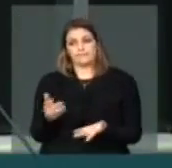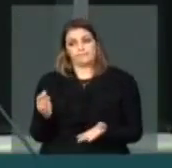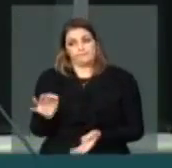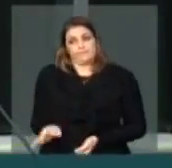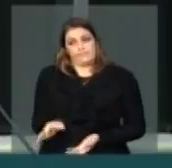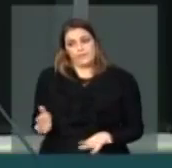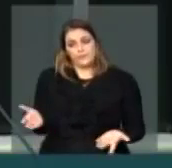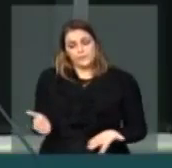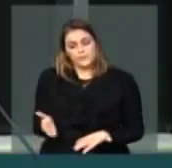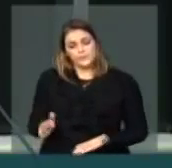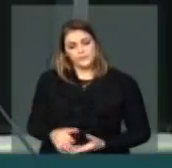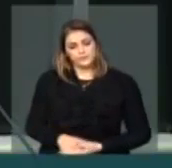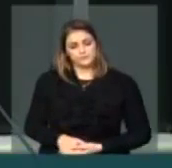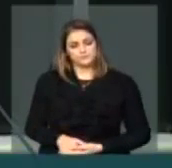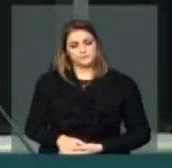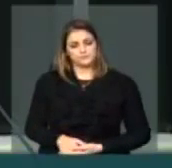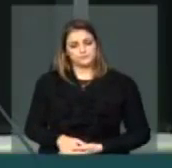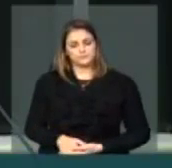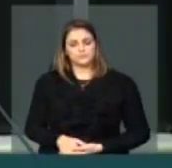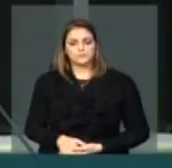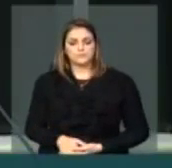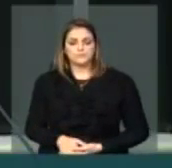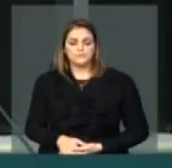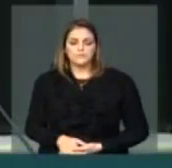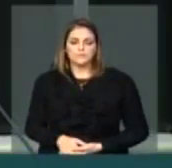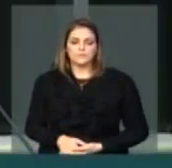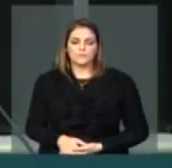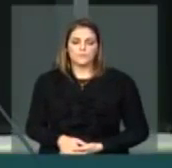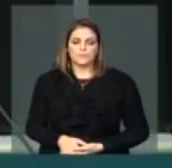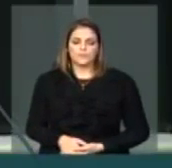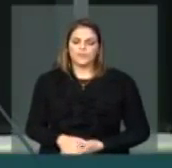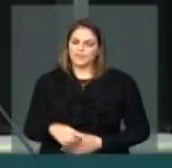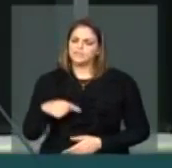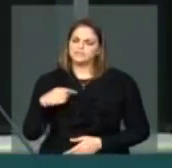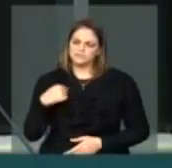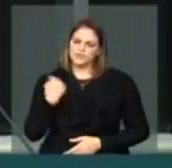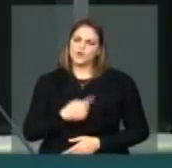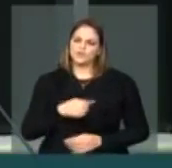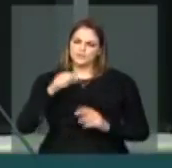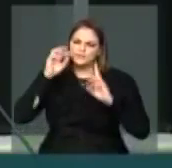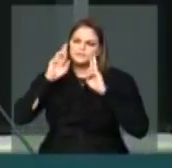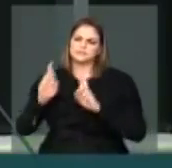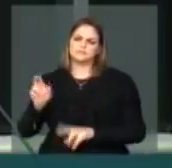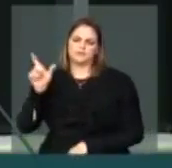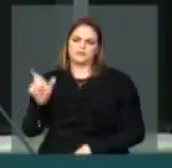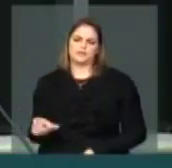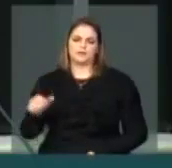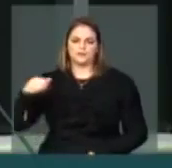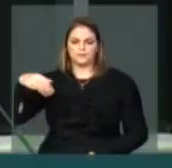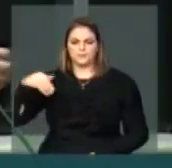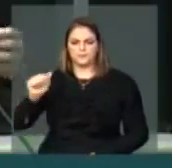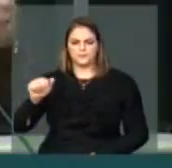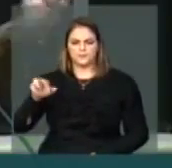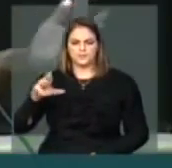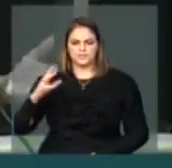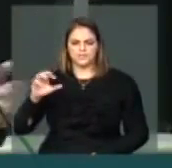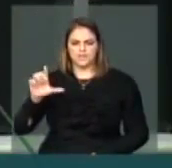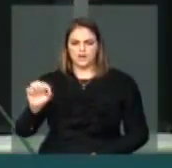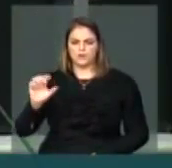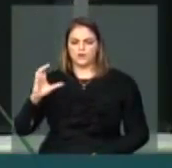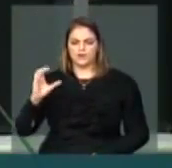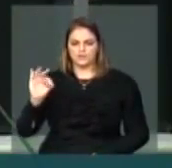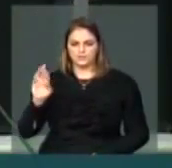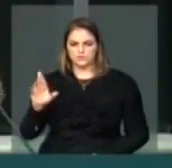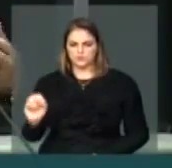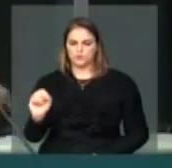pelo deputado Marcelo Castro, mas respeitamos seus trabalhos, o seu trabalho, e queremos ali, com os nossos